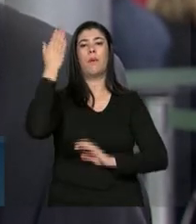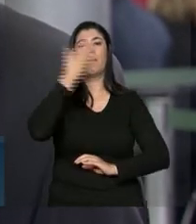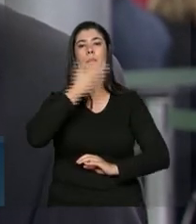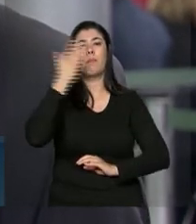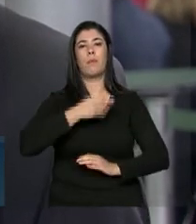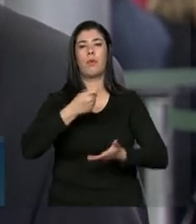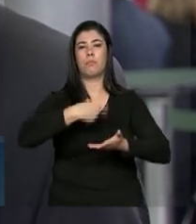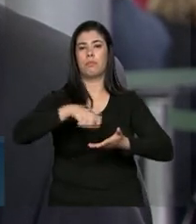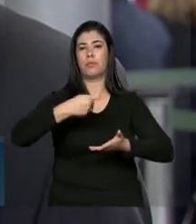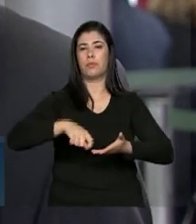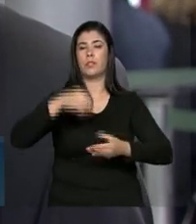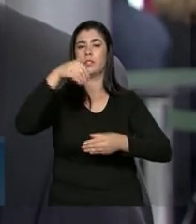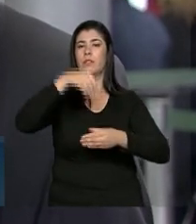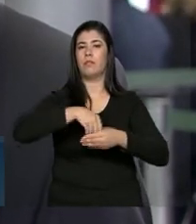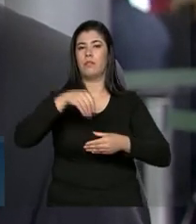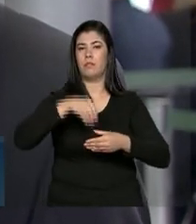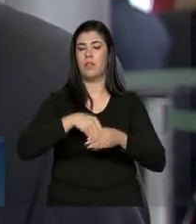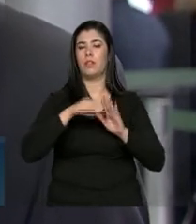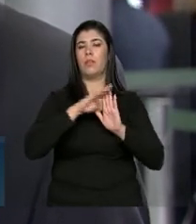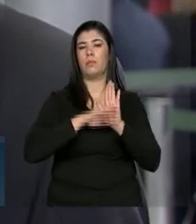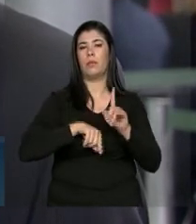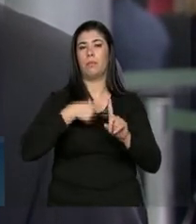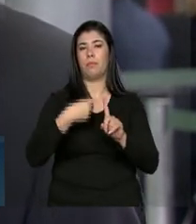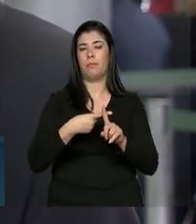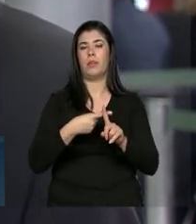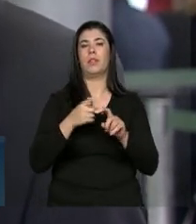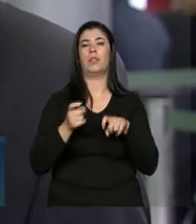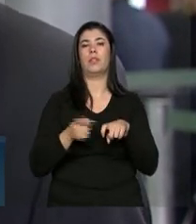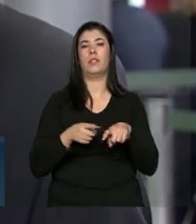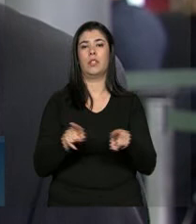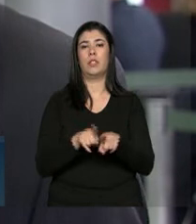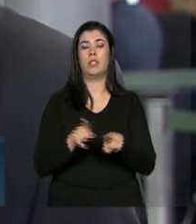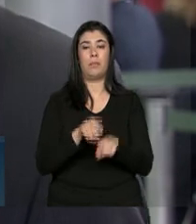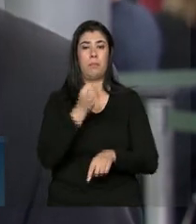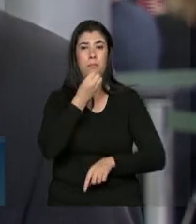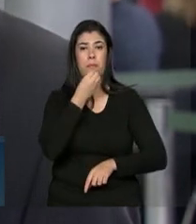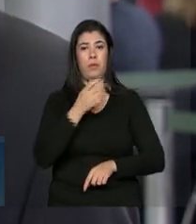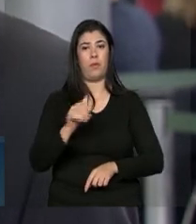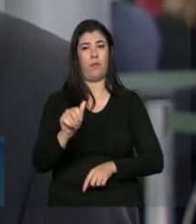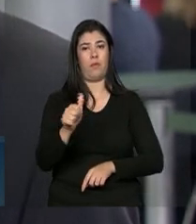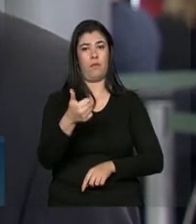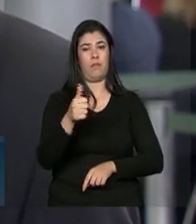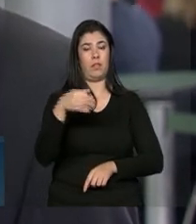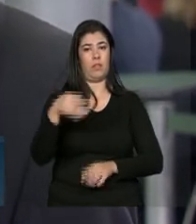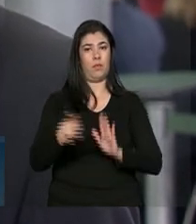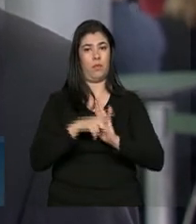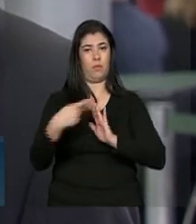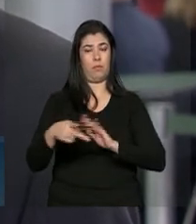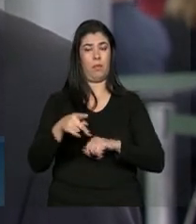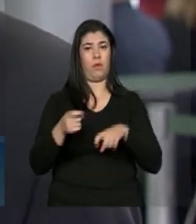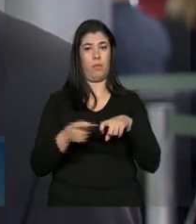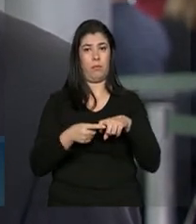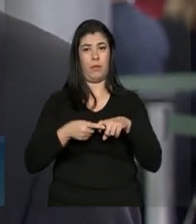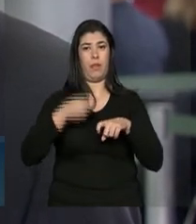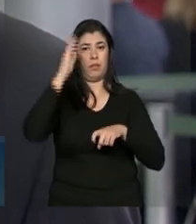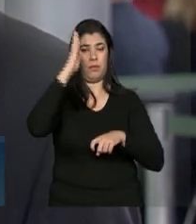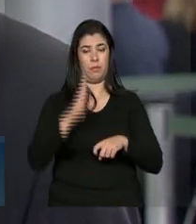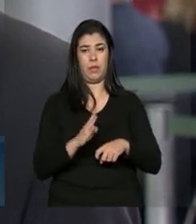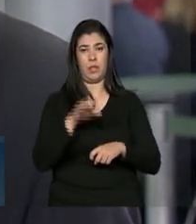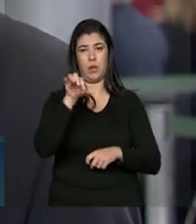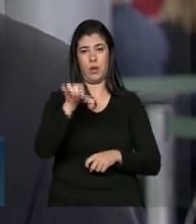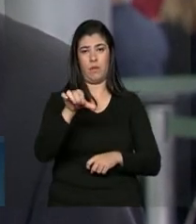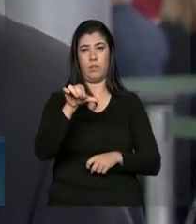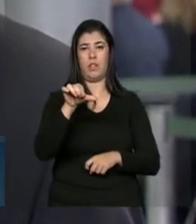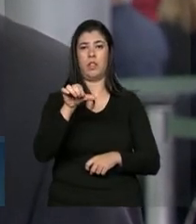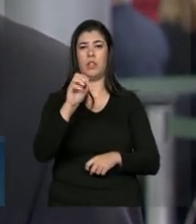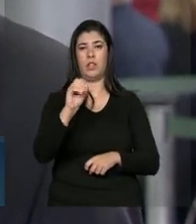residência dentro do programa Mais Médicos e também a boa avaliação que tem dos médicos brasileiros. 91% dos médicos